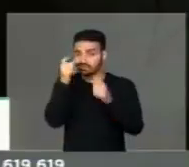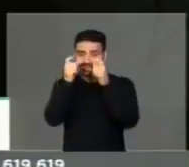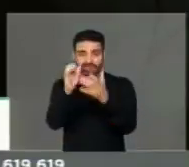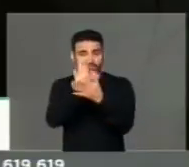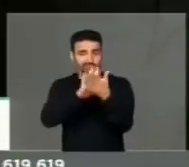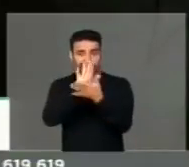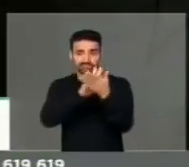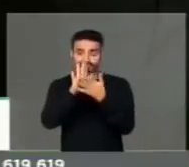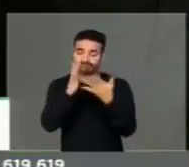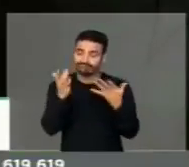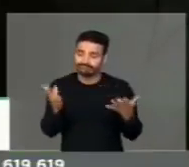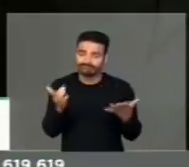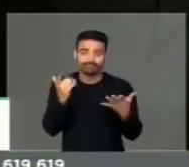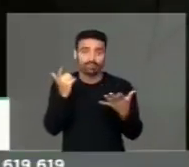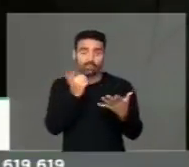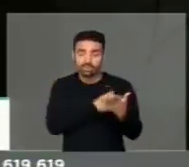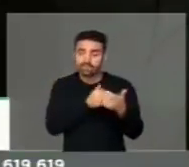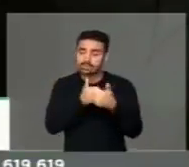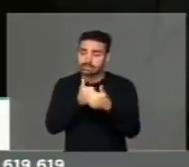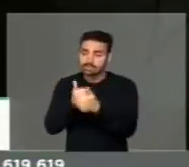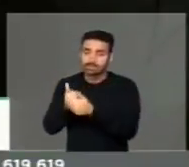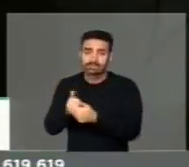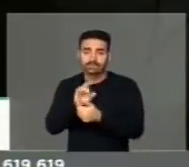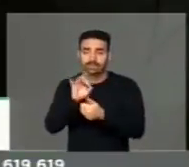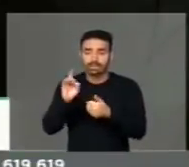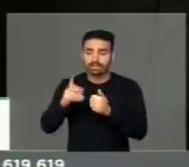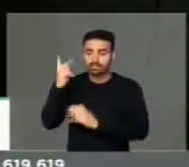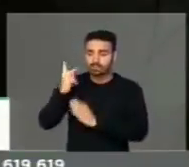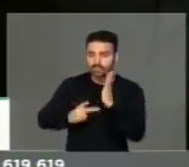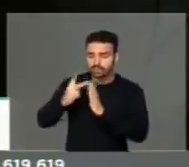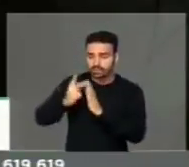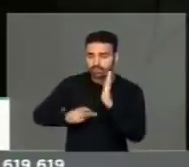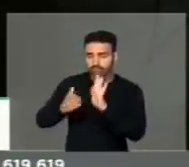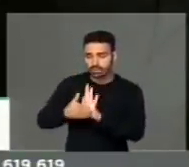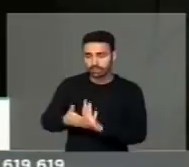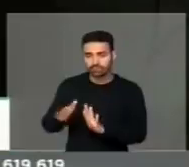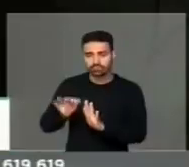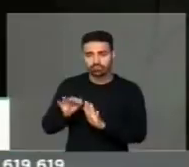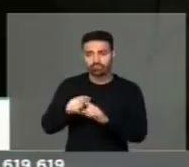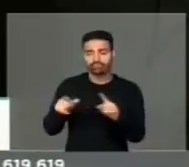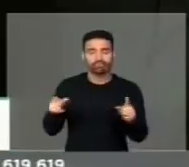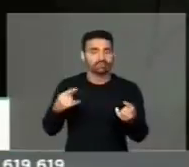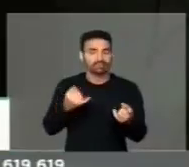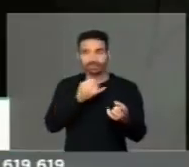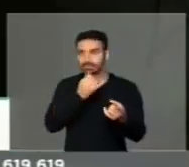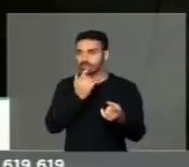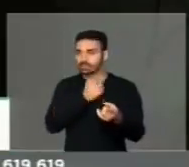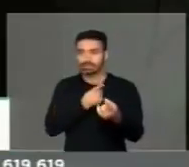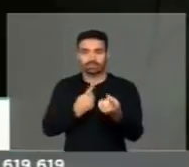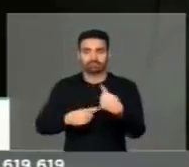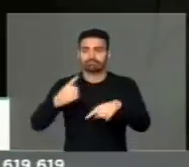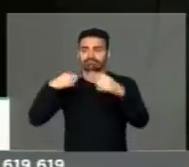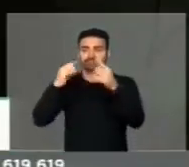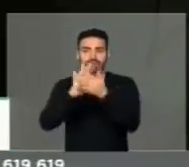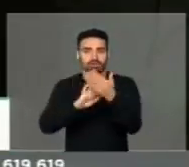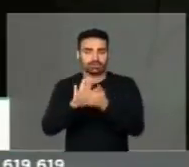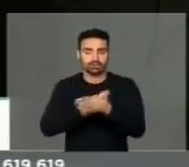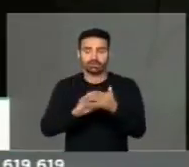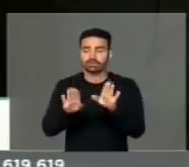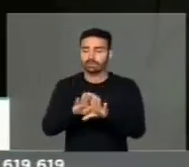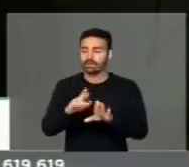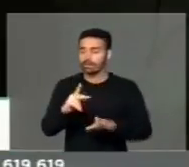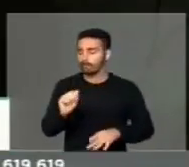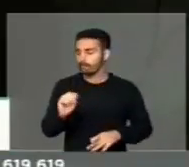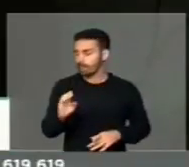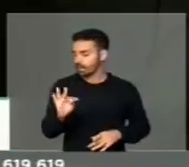siga cada passo dos projetos e das propostas, infelizmente elas não avançam. Como é o caso do próprio Pacto de AIA. Um